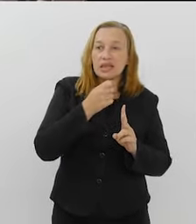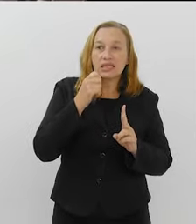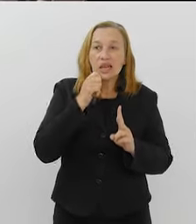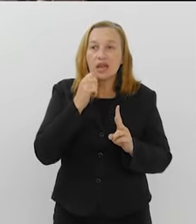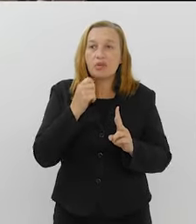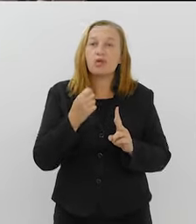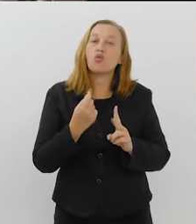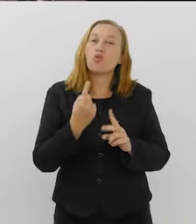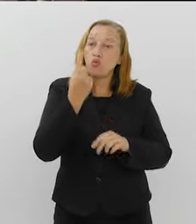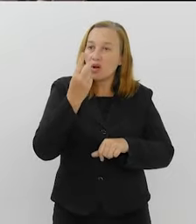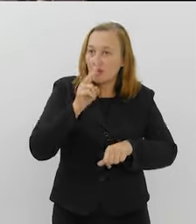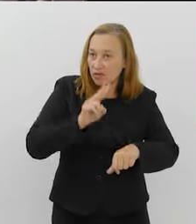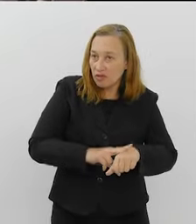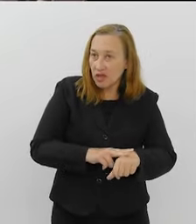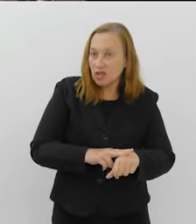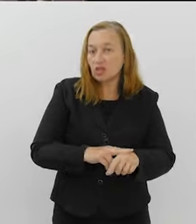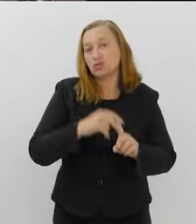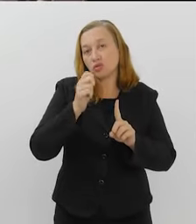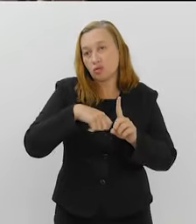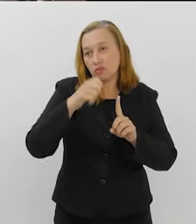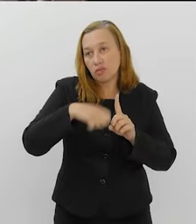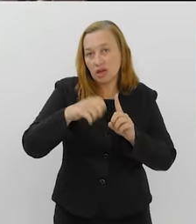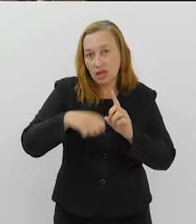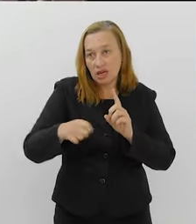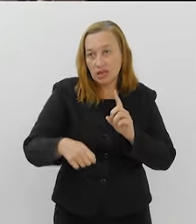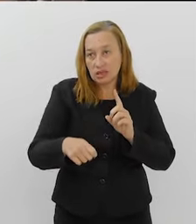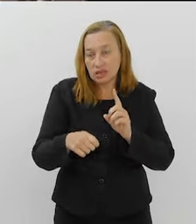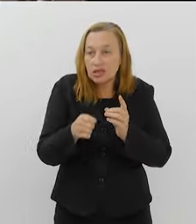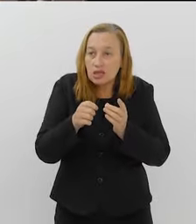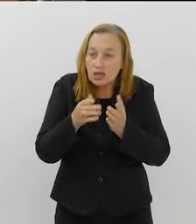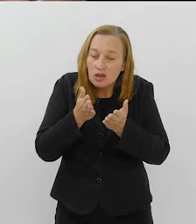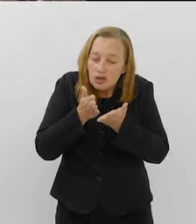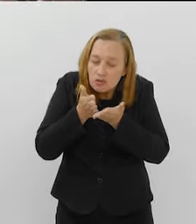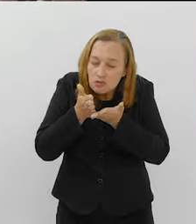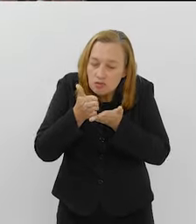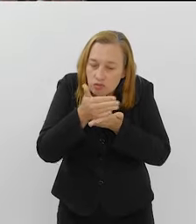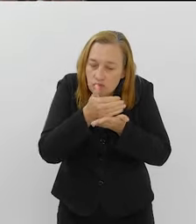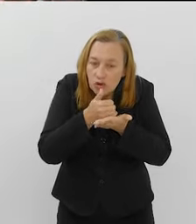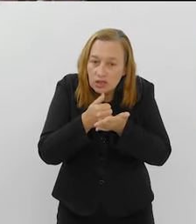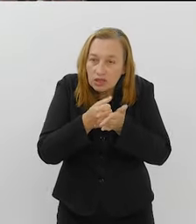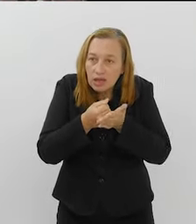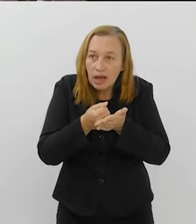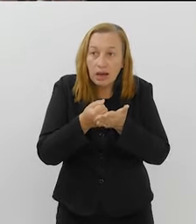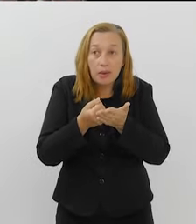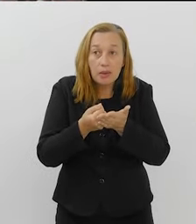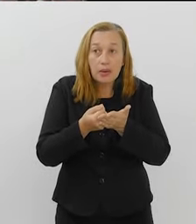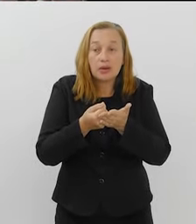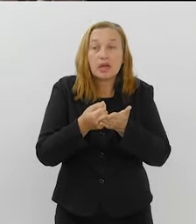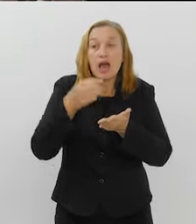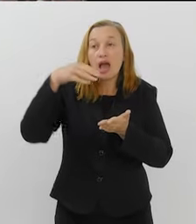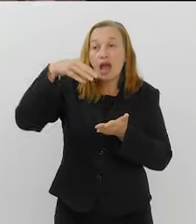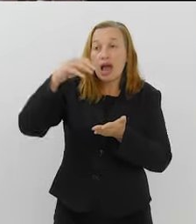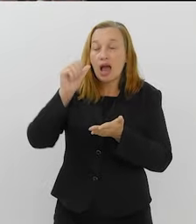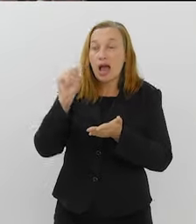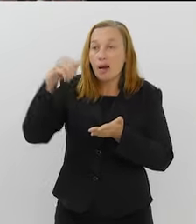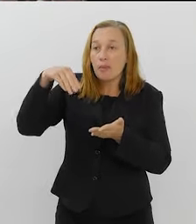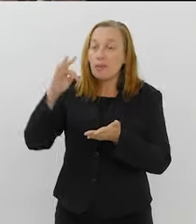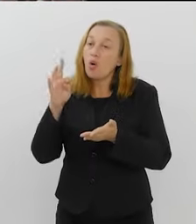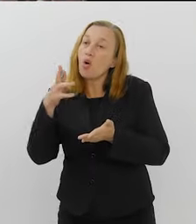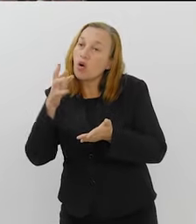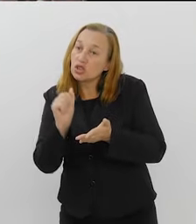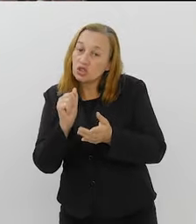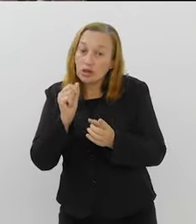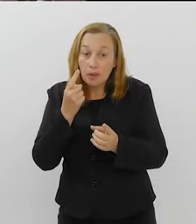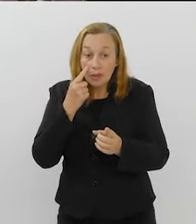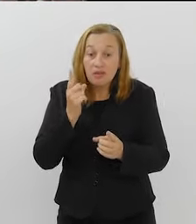uma vez por mês, coleta de amostras. A gente está analisando cocaína e benzoíl e guanina, os mesmos que foram encontrados